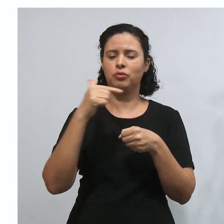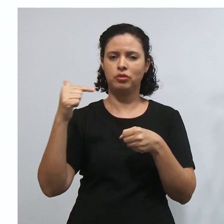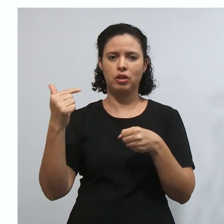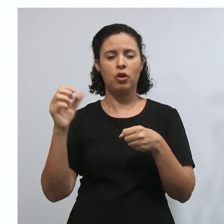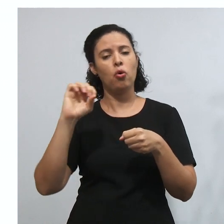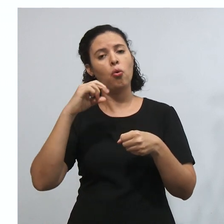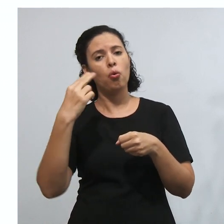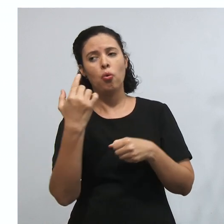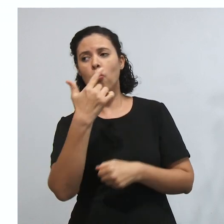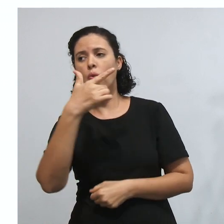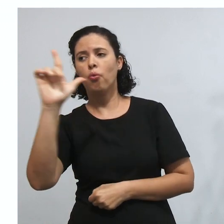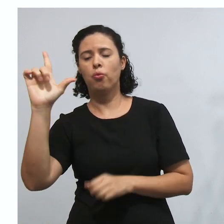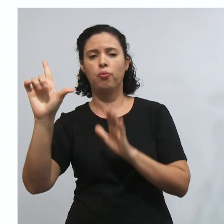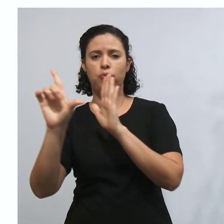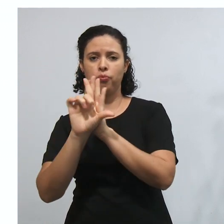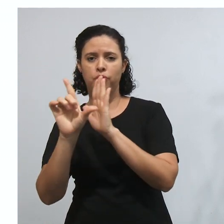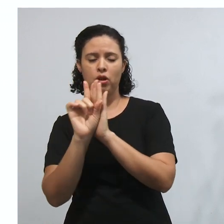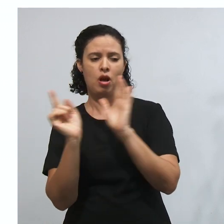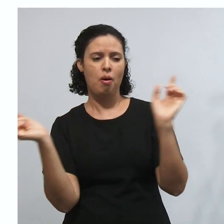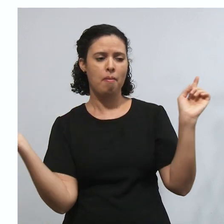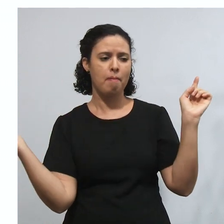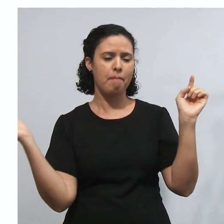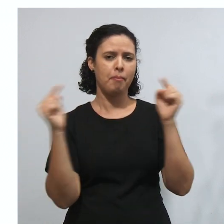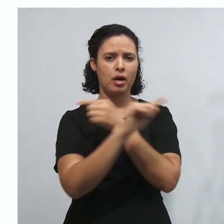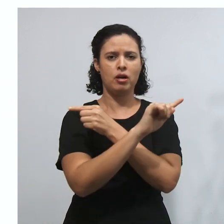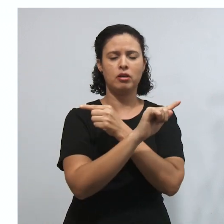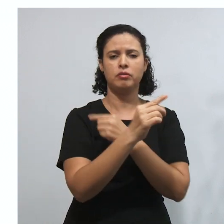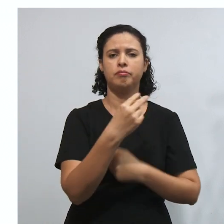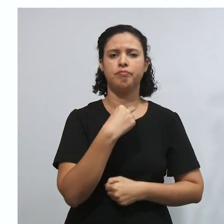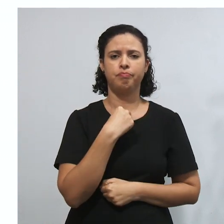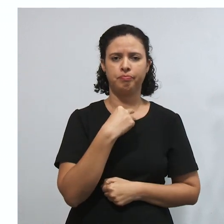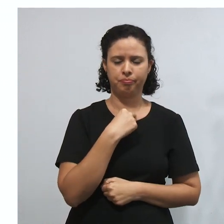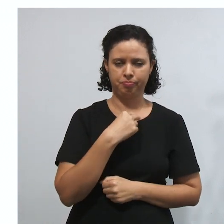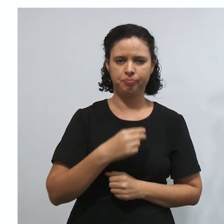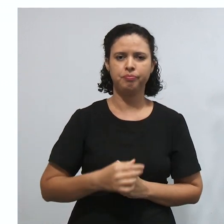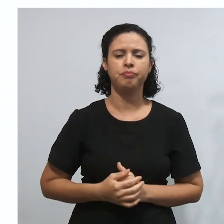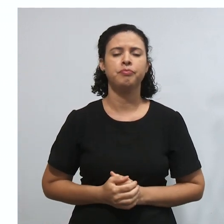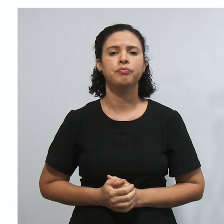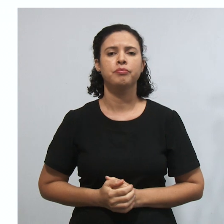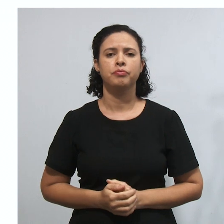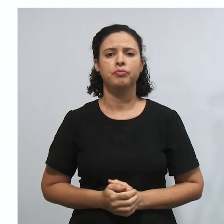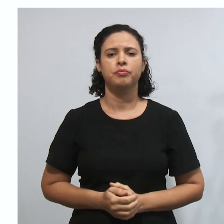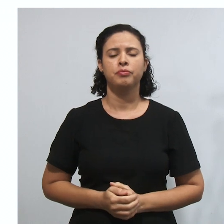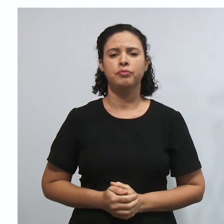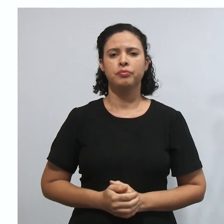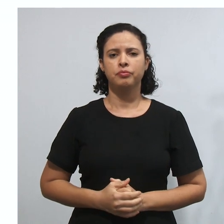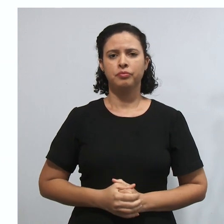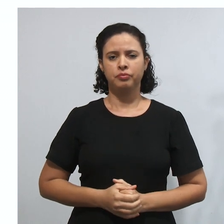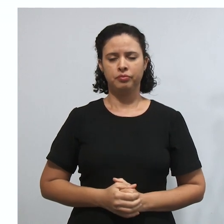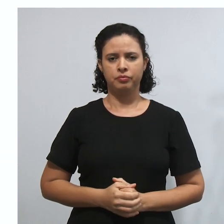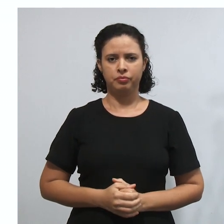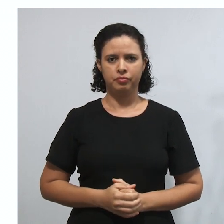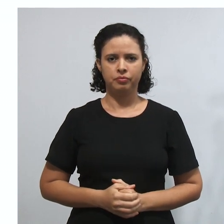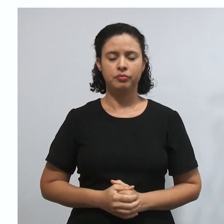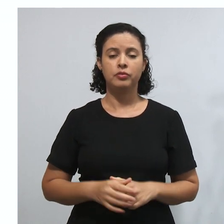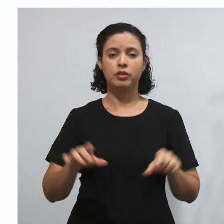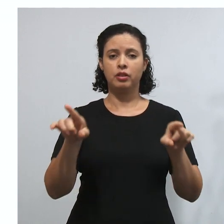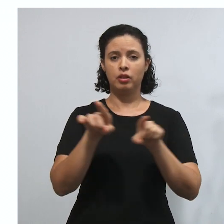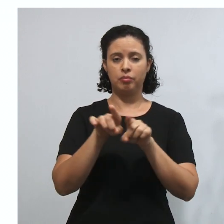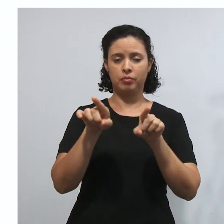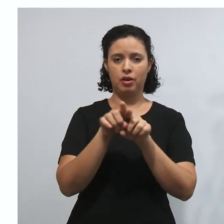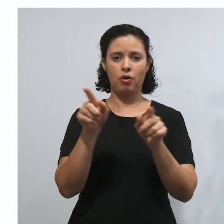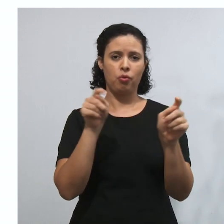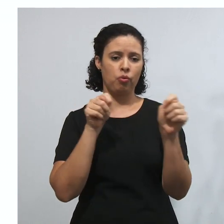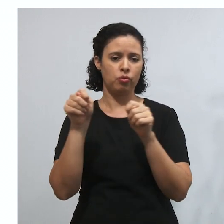em conflito com a nossa Constituição Federal, tá certo? E é por isso que eu vou te contar também que em relação ao controle difuso,